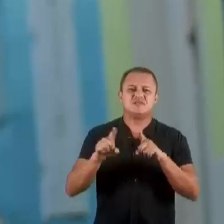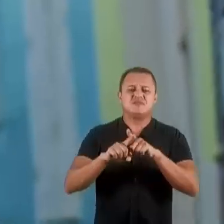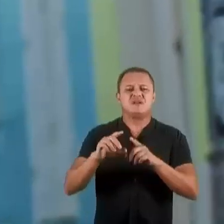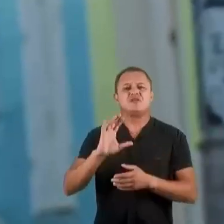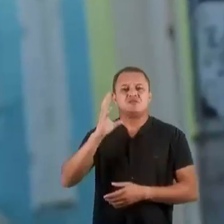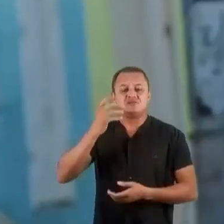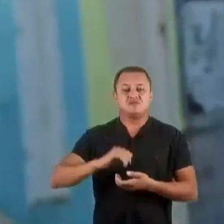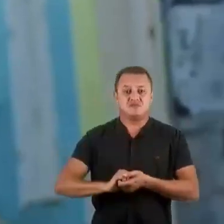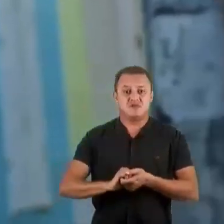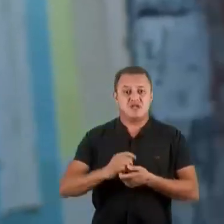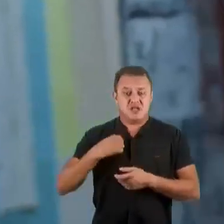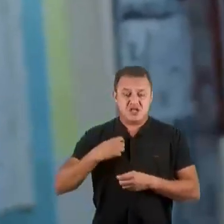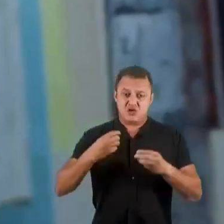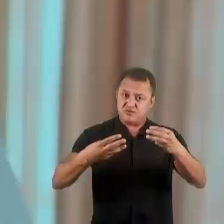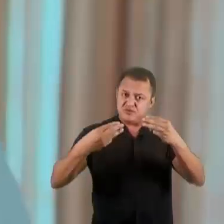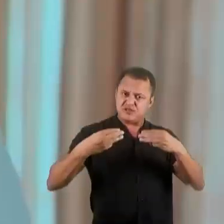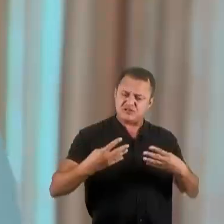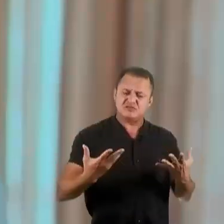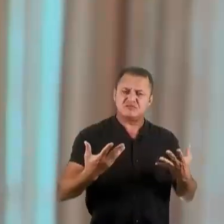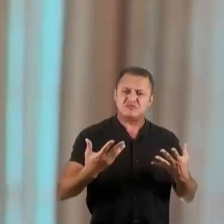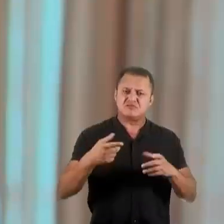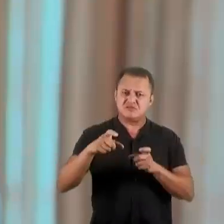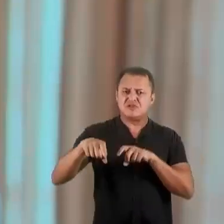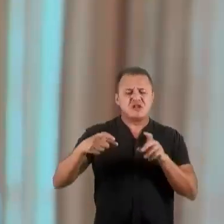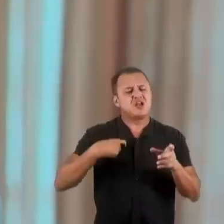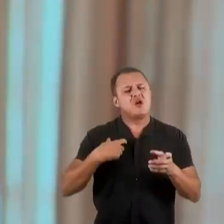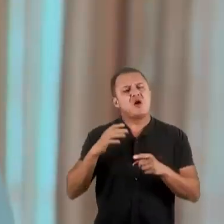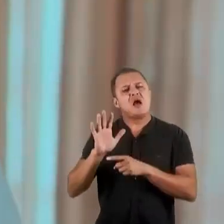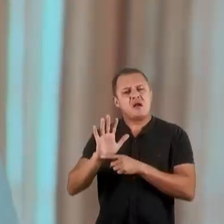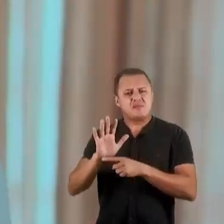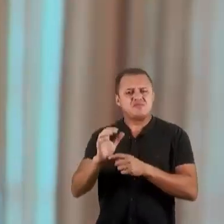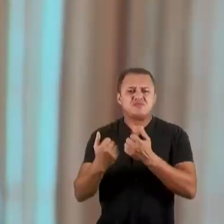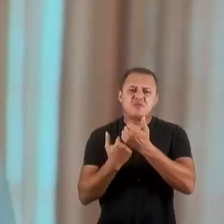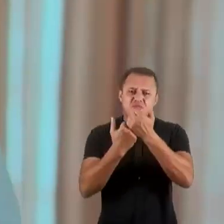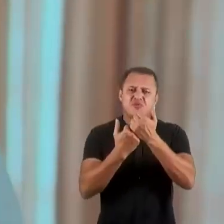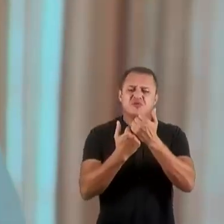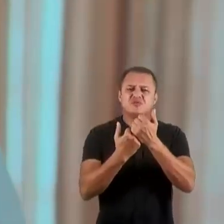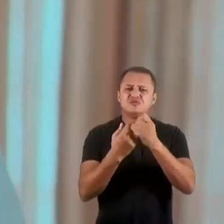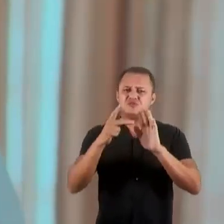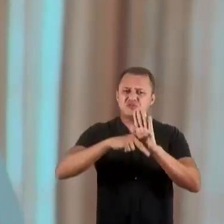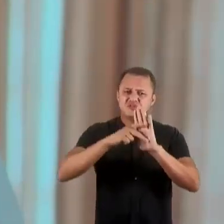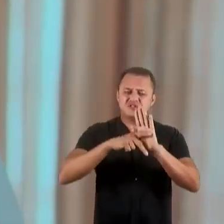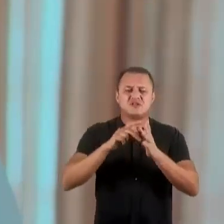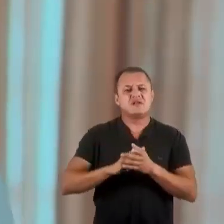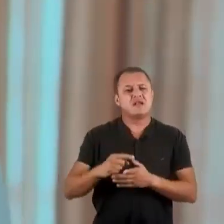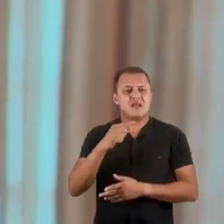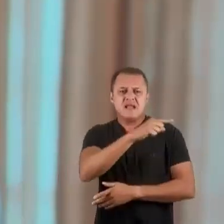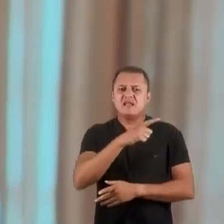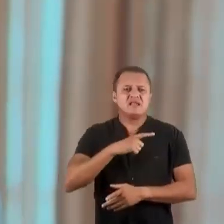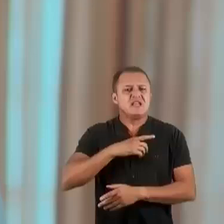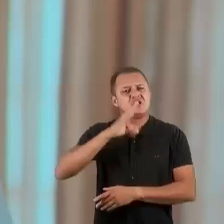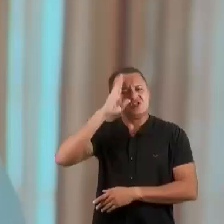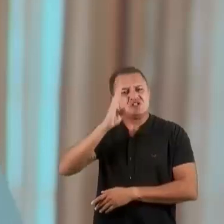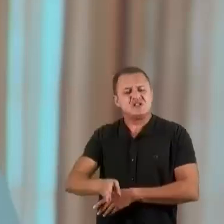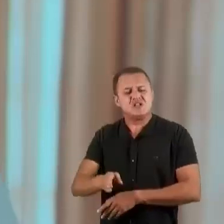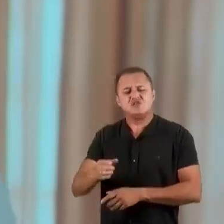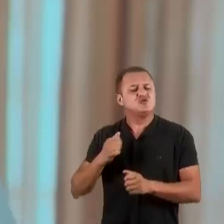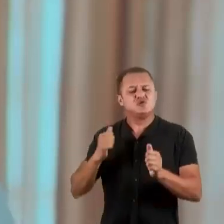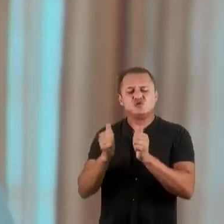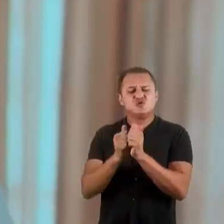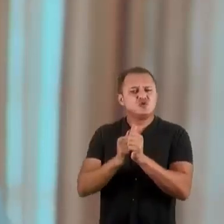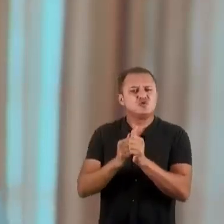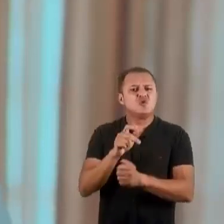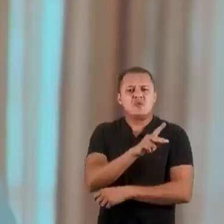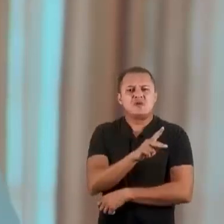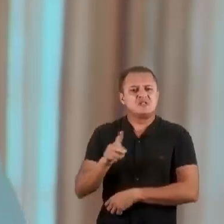vai nos ajudar a fazer acontecer. Eu, como ministro da Agricultura, apoio os projetos do Lúcio e tenho a certeza, ele